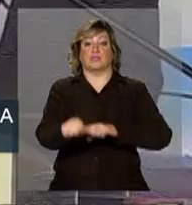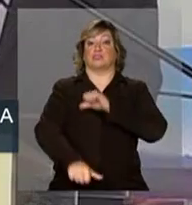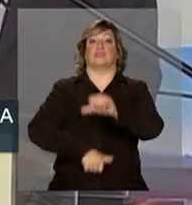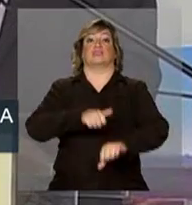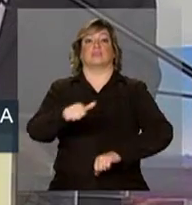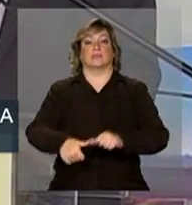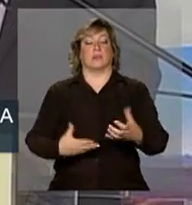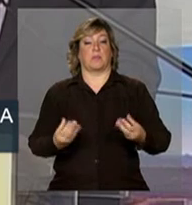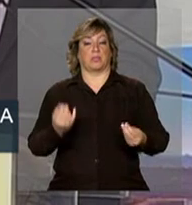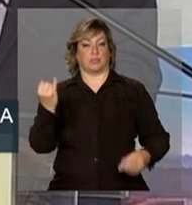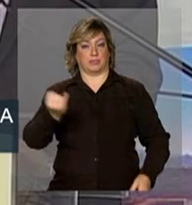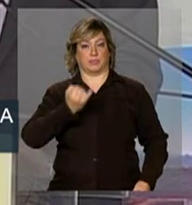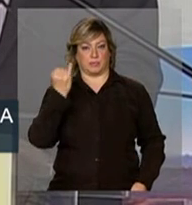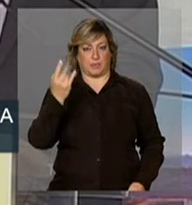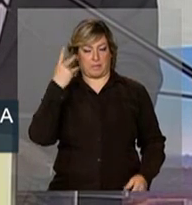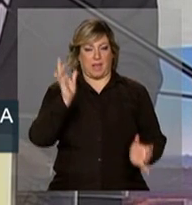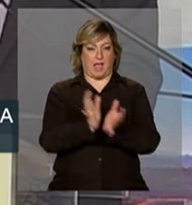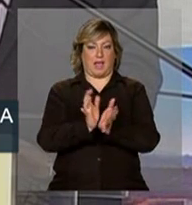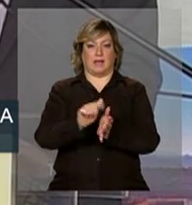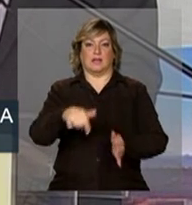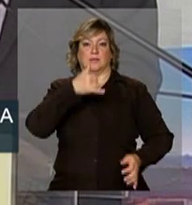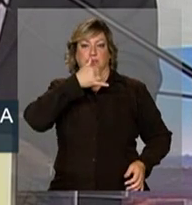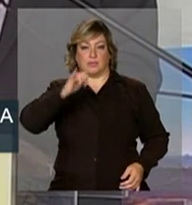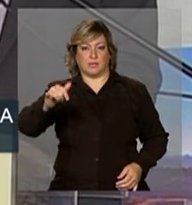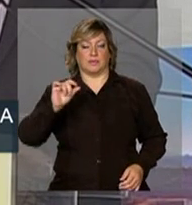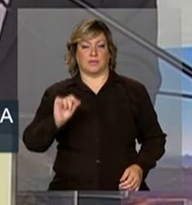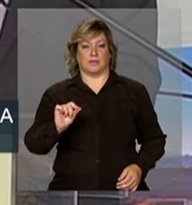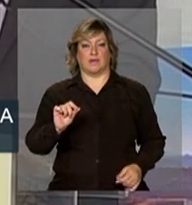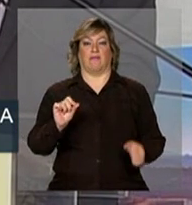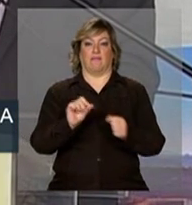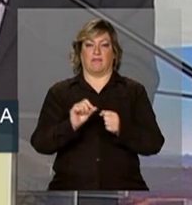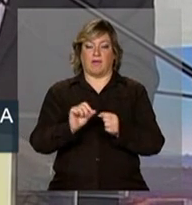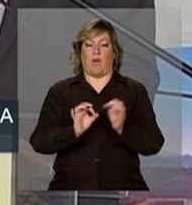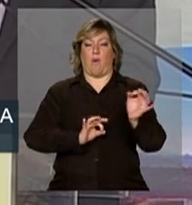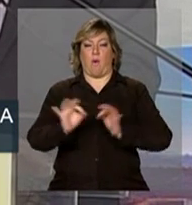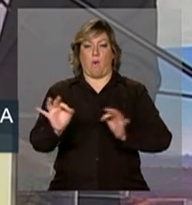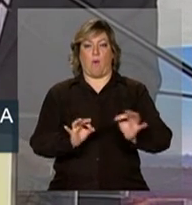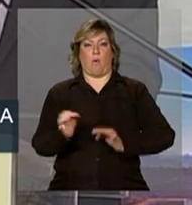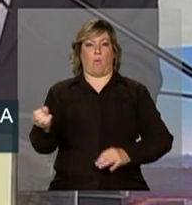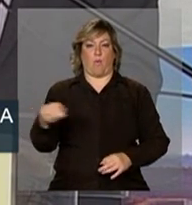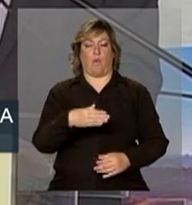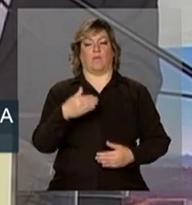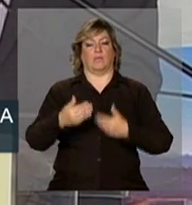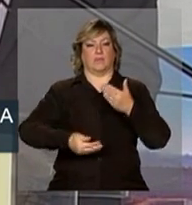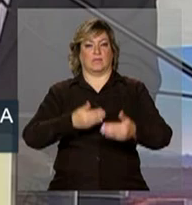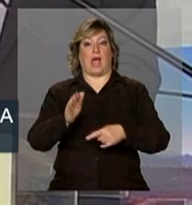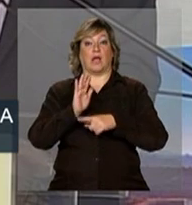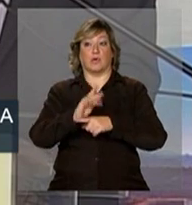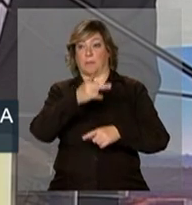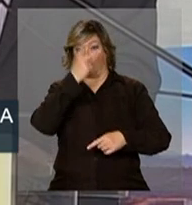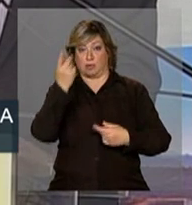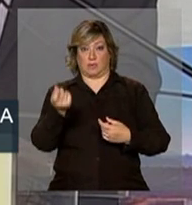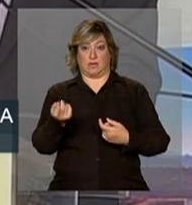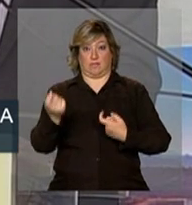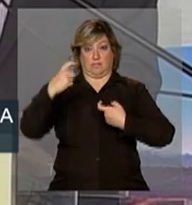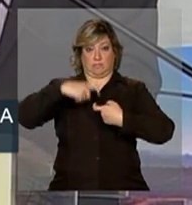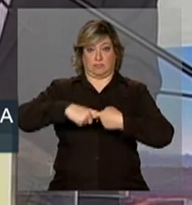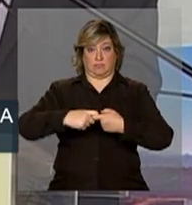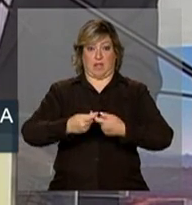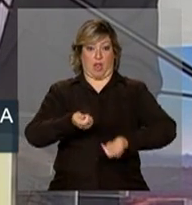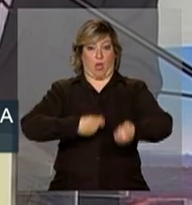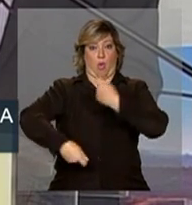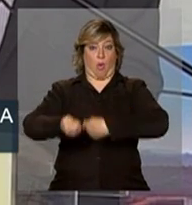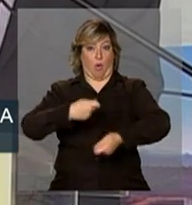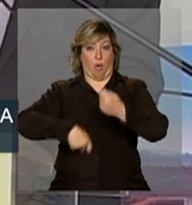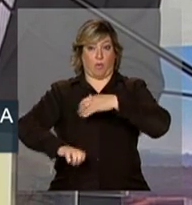para o setor elétrico, que foi reorganizado e se tornou mais estável e atraente aos investidores, permitindo contratos